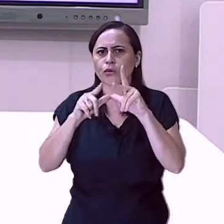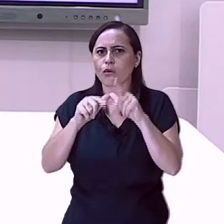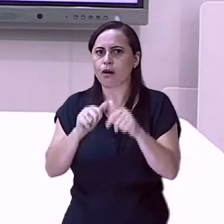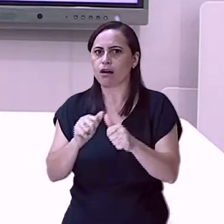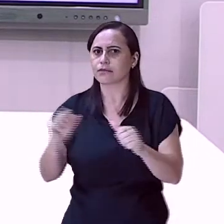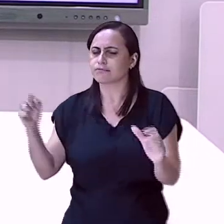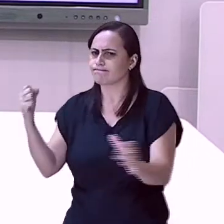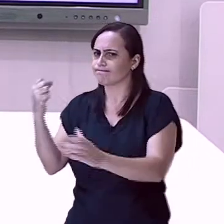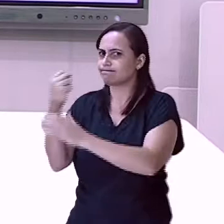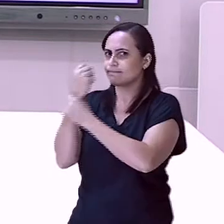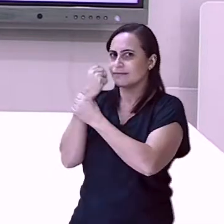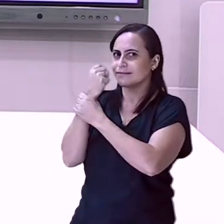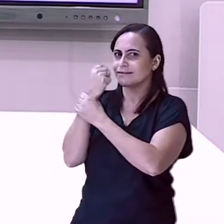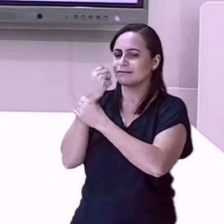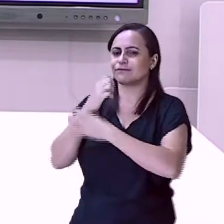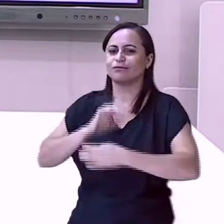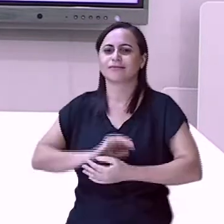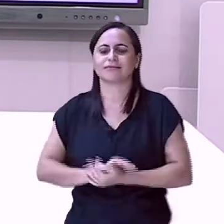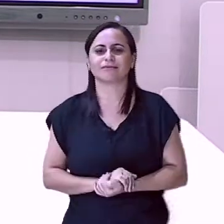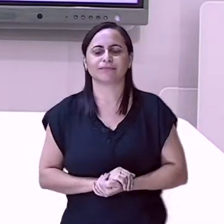assegurar a sua segurança.